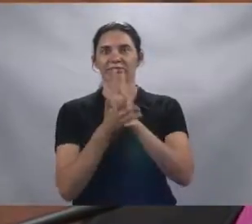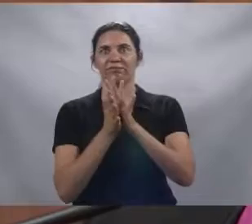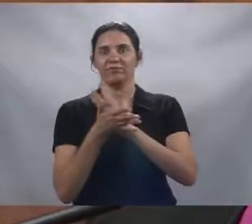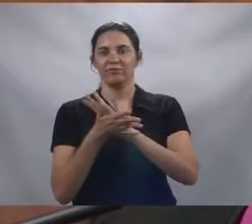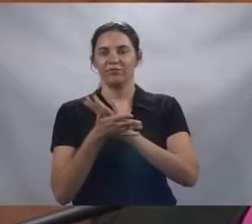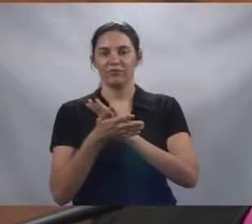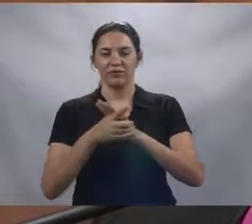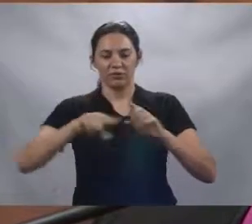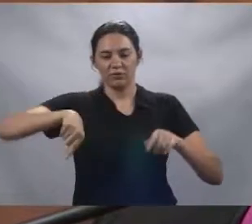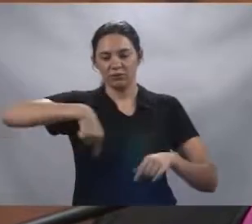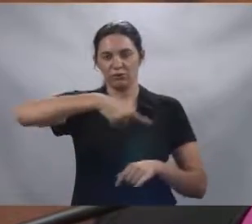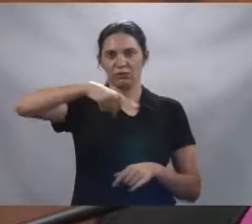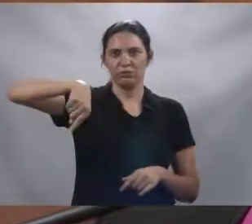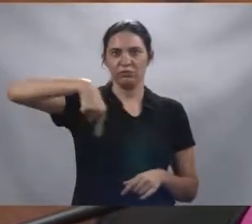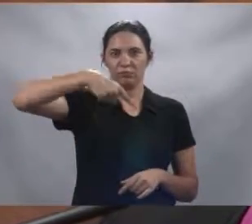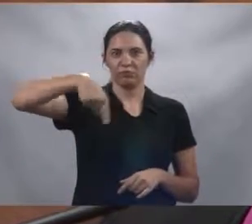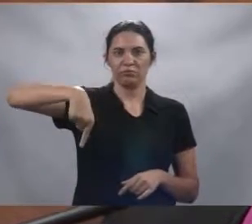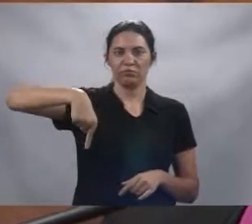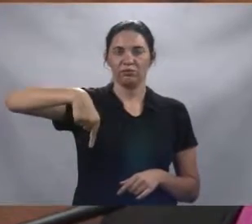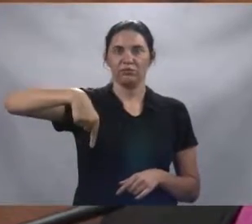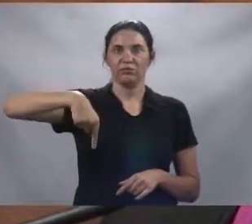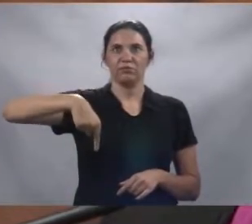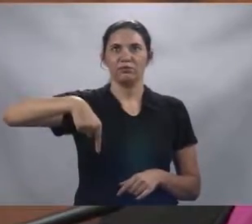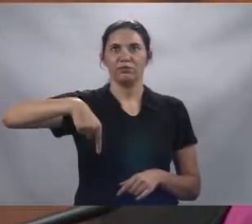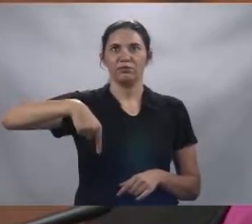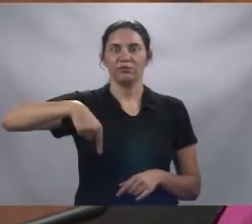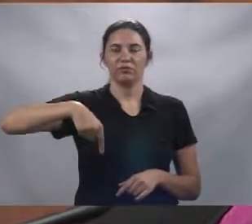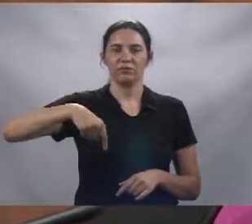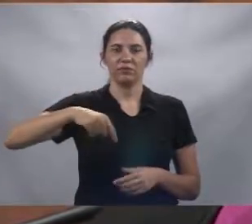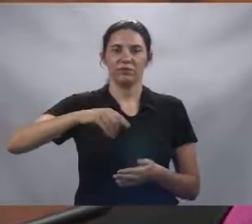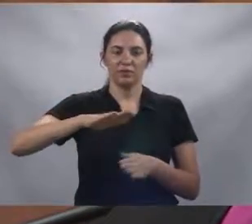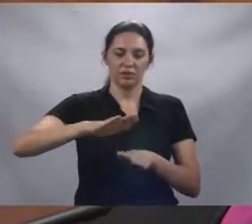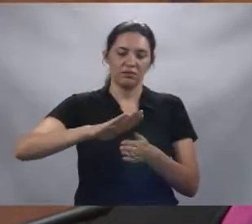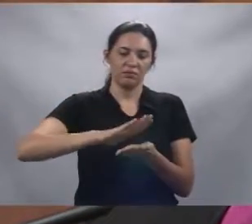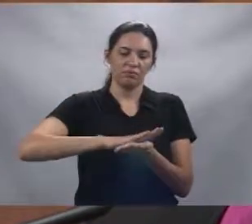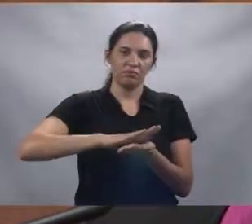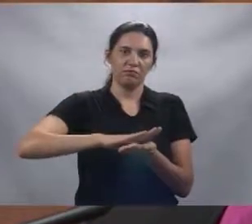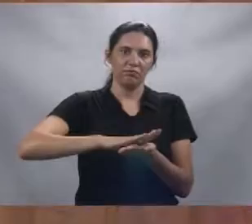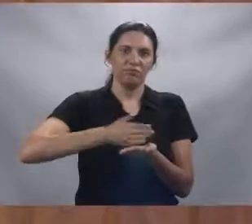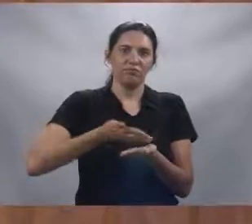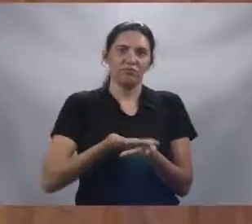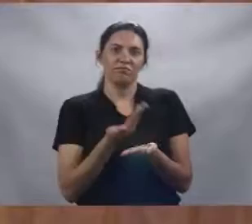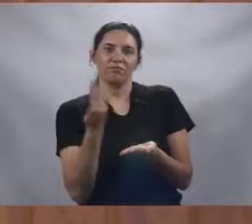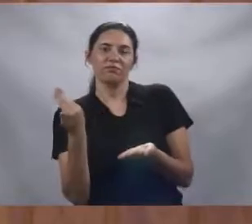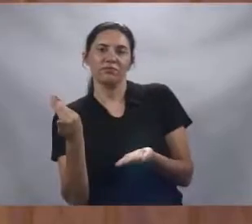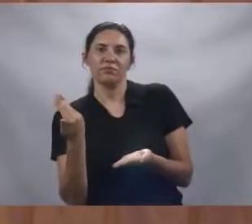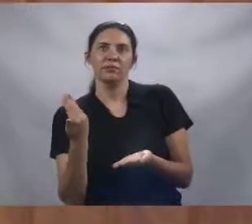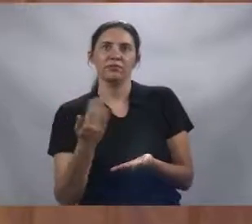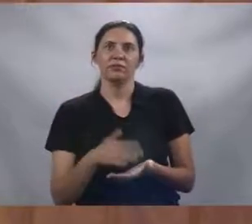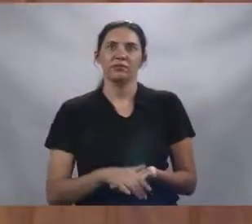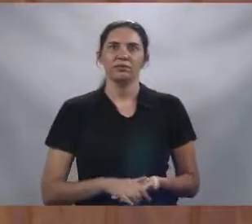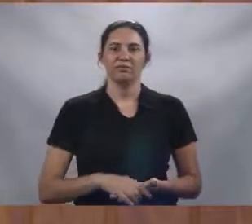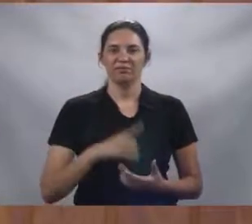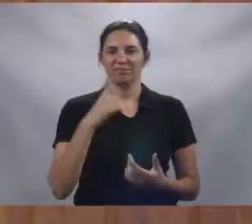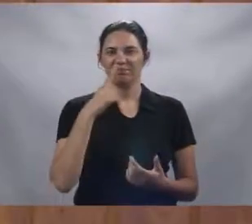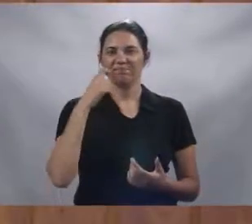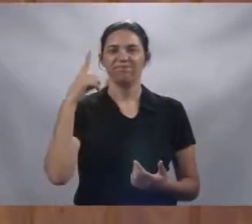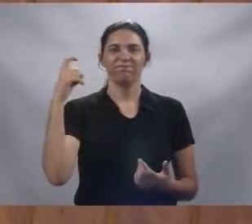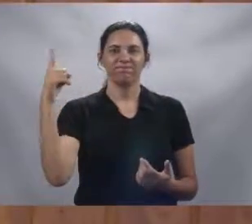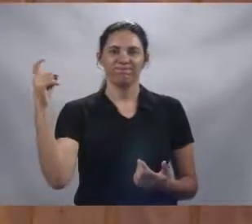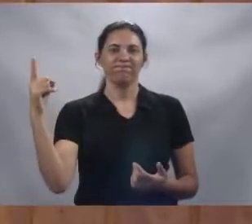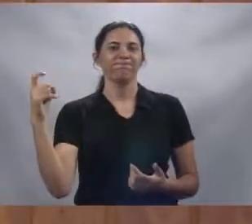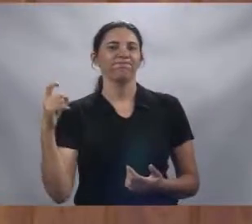fossa e essa fossa se encontra até sem a tampa dela, com o mau cheiro lá.